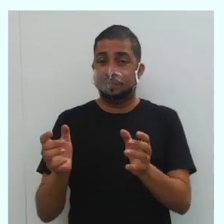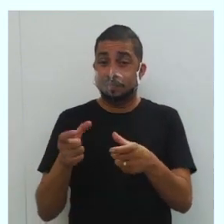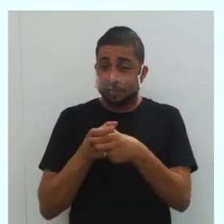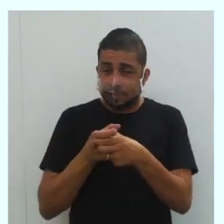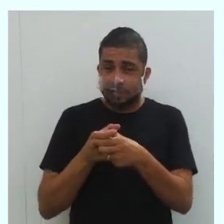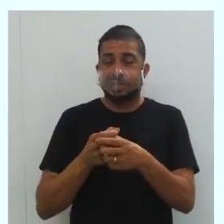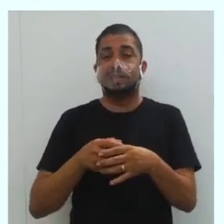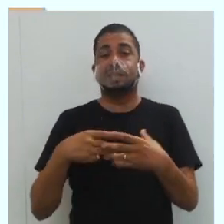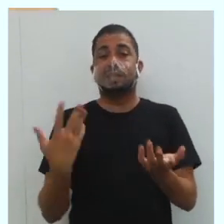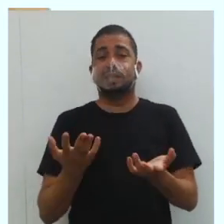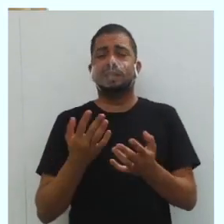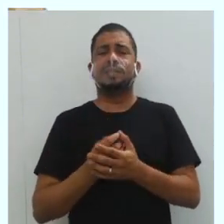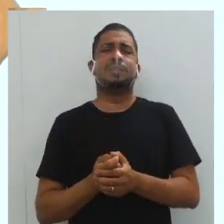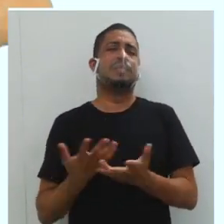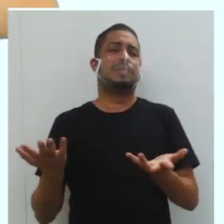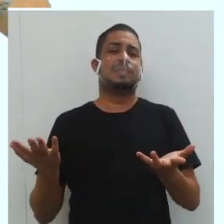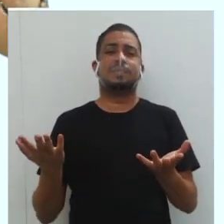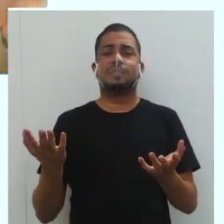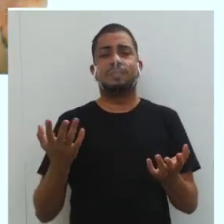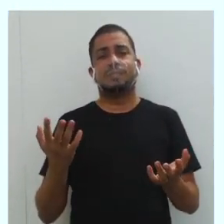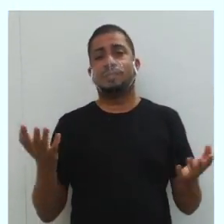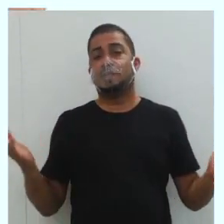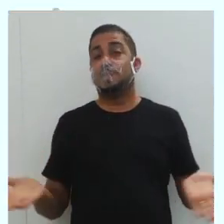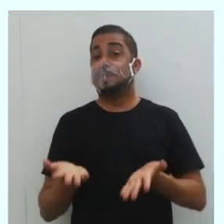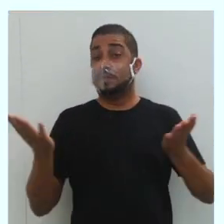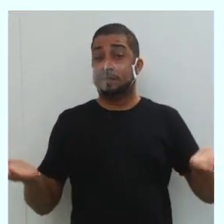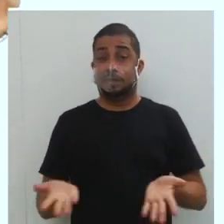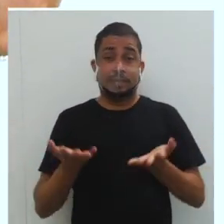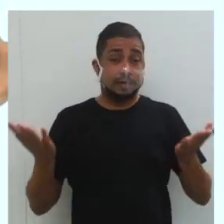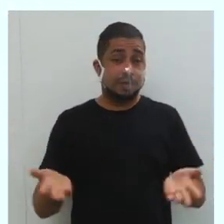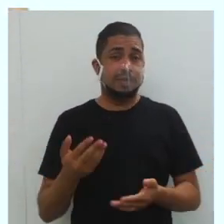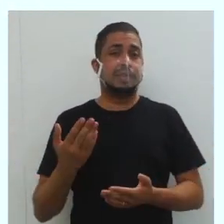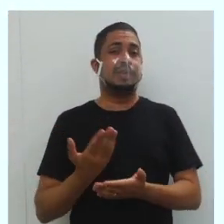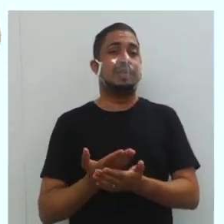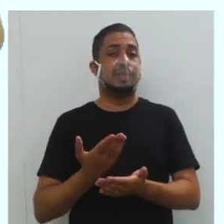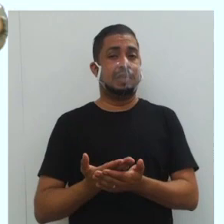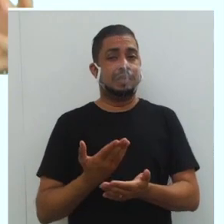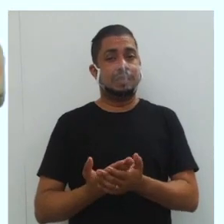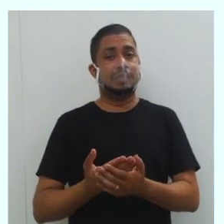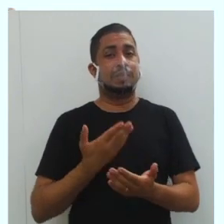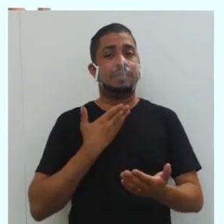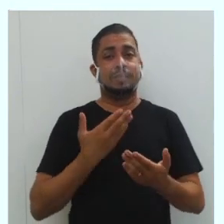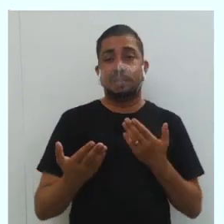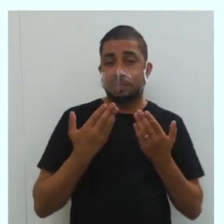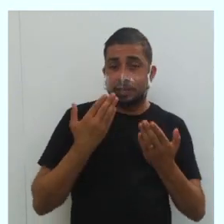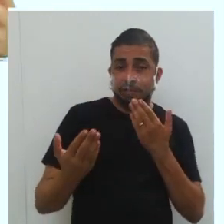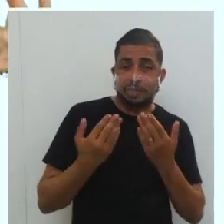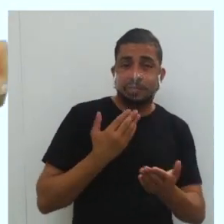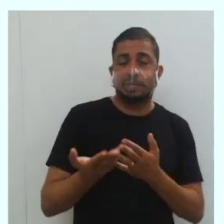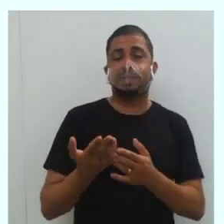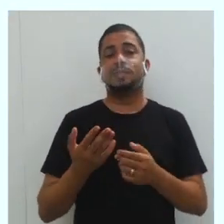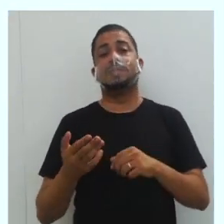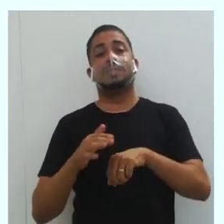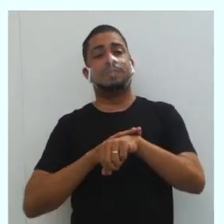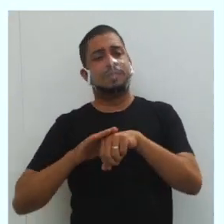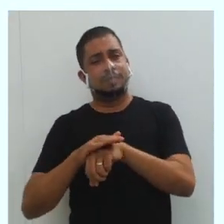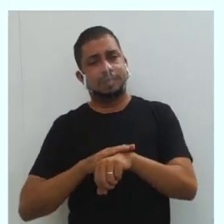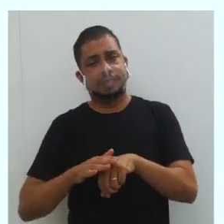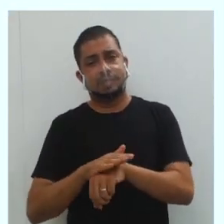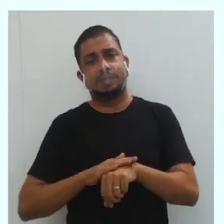conhecer. Então aqui, para motivar a nossa aula, o nosso bate-papo, a nossa